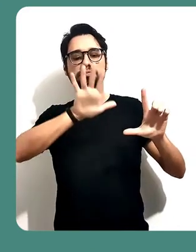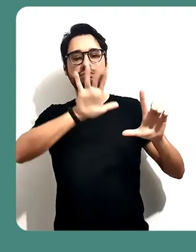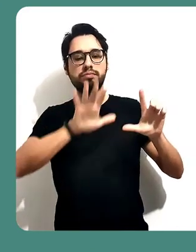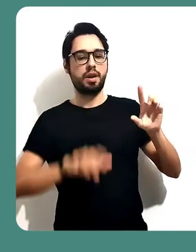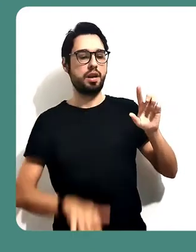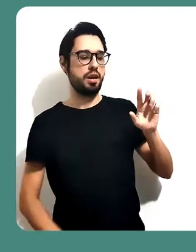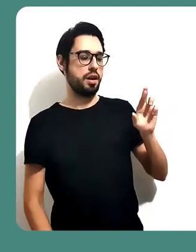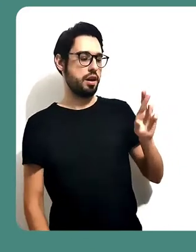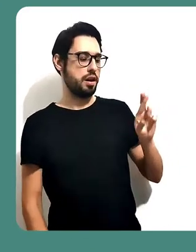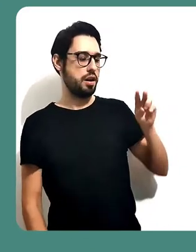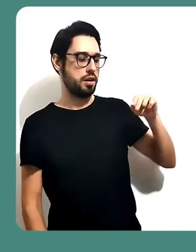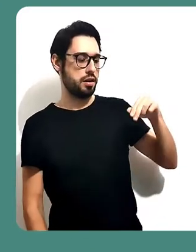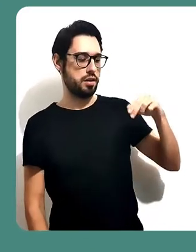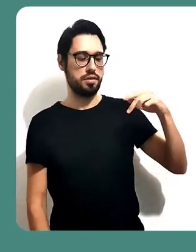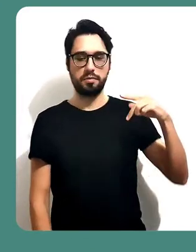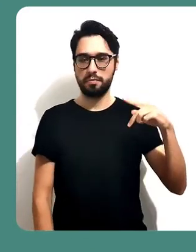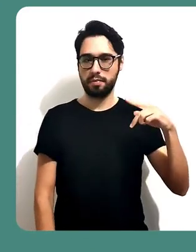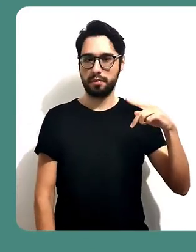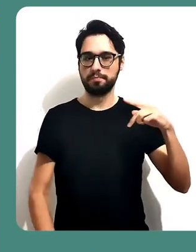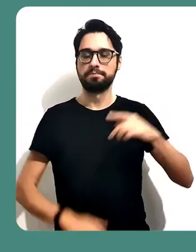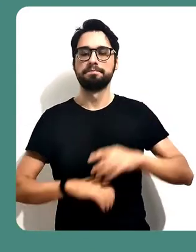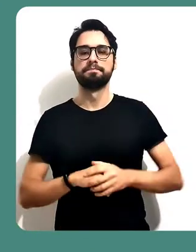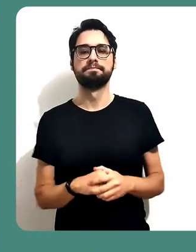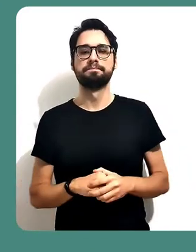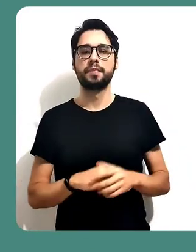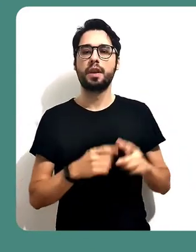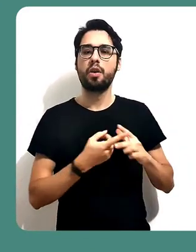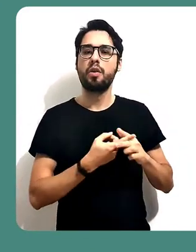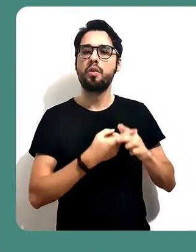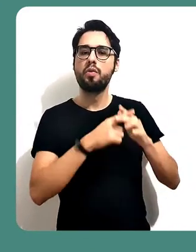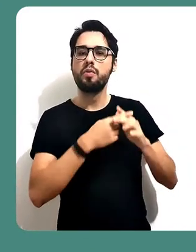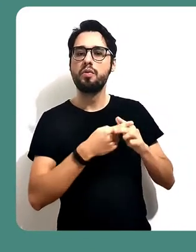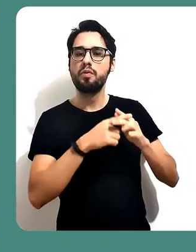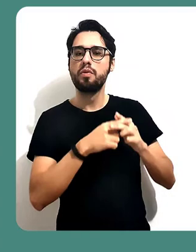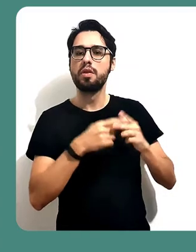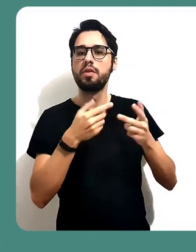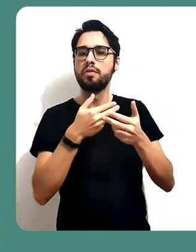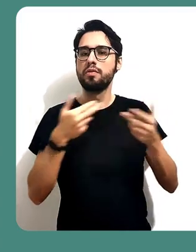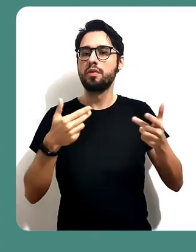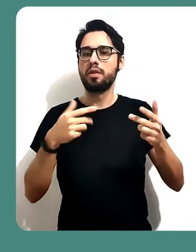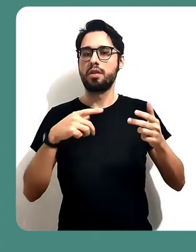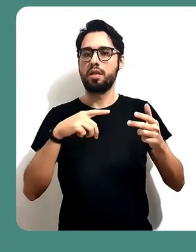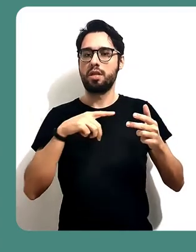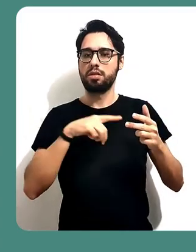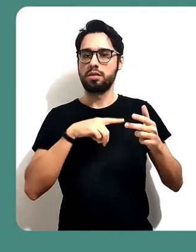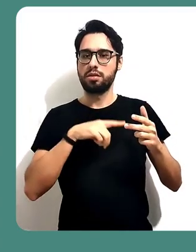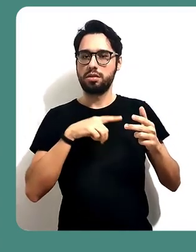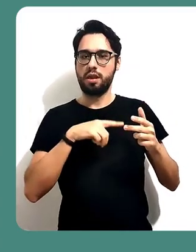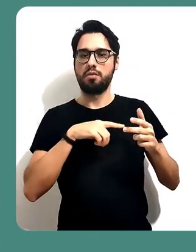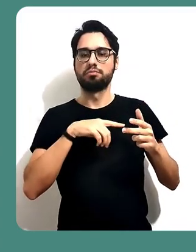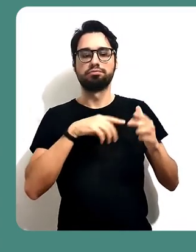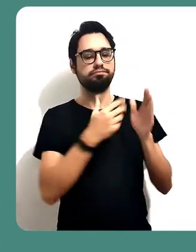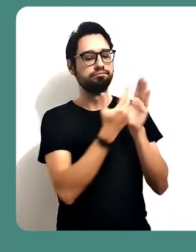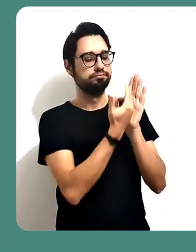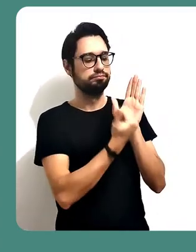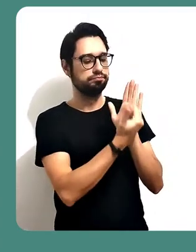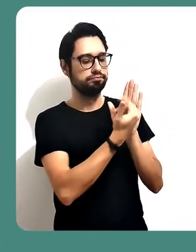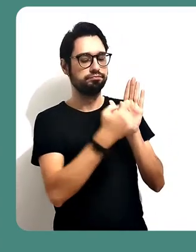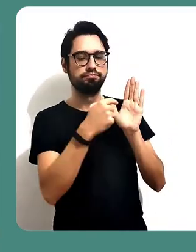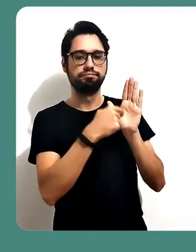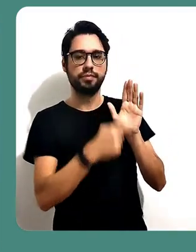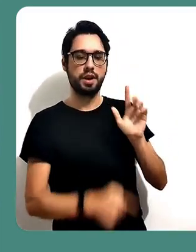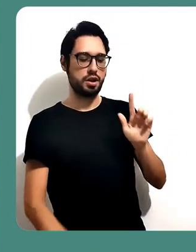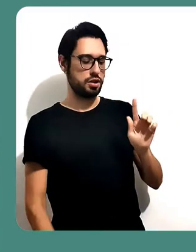ou uma reunião, uma aula, por meio da conferência web. As configurações elas são